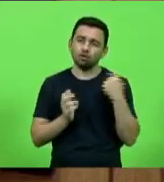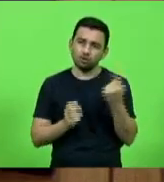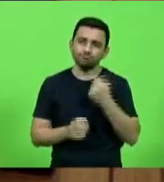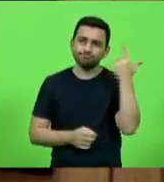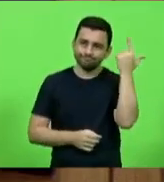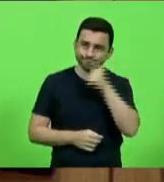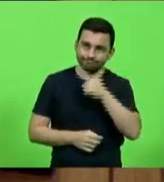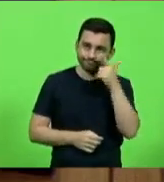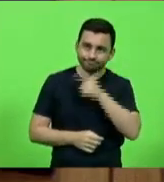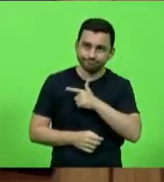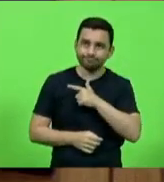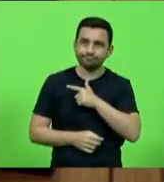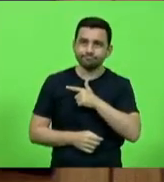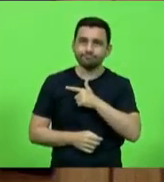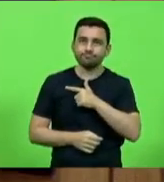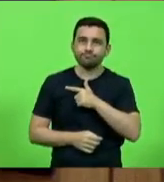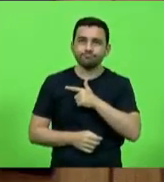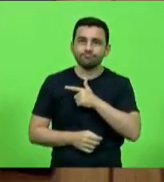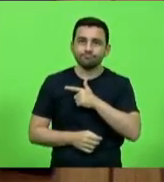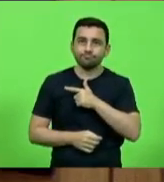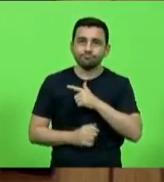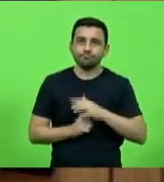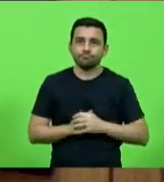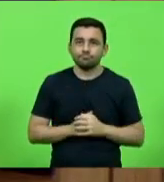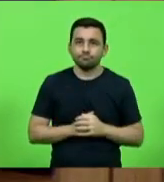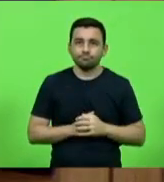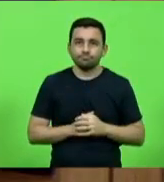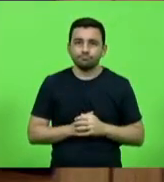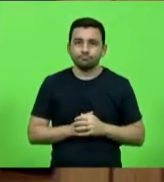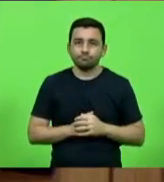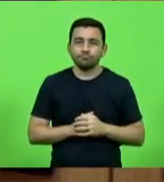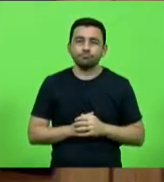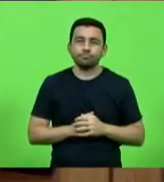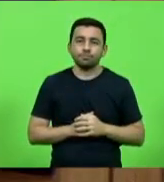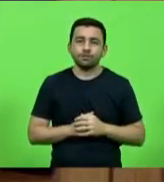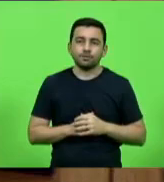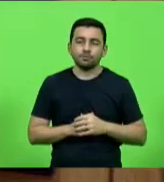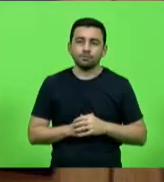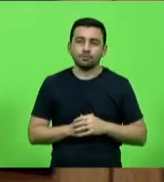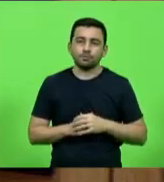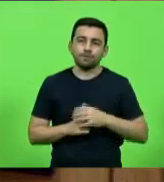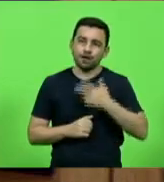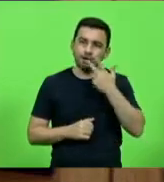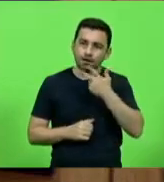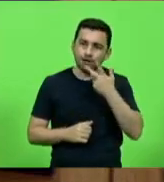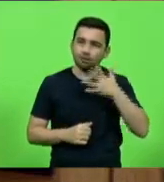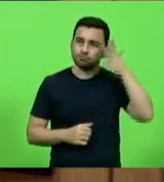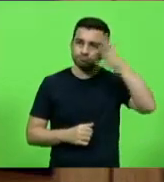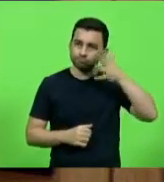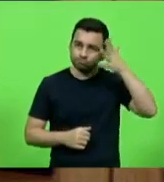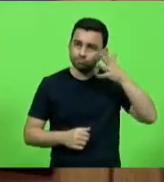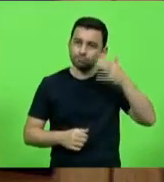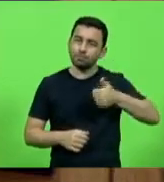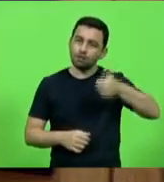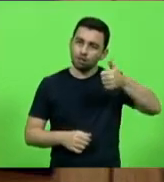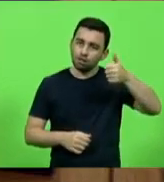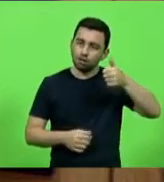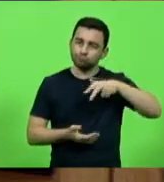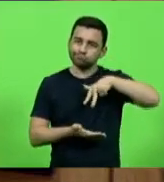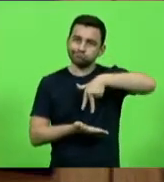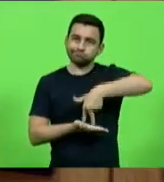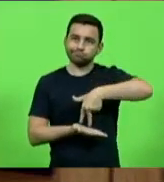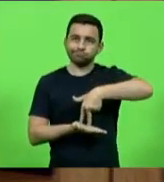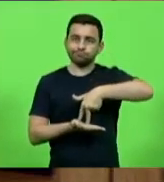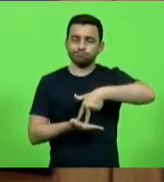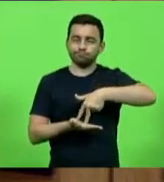exercer aí o nosso, a nossa maneira de falar, de tribunar, de falar da tribuna, que eu acho que é uma das